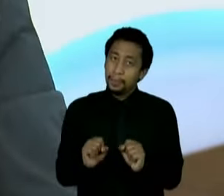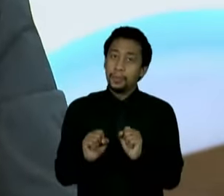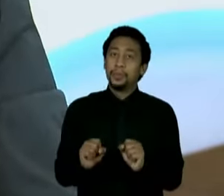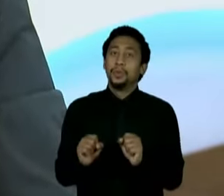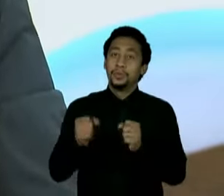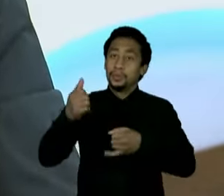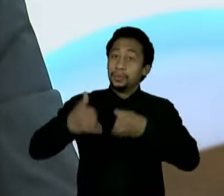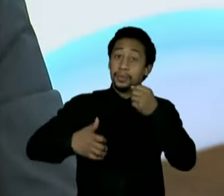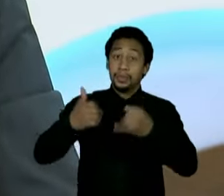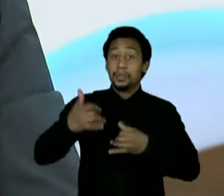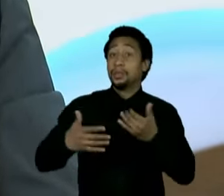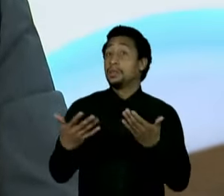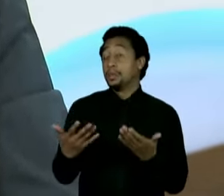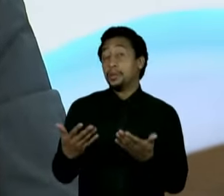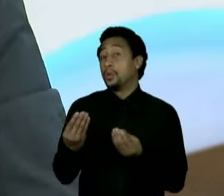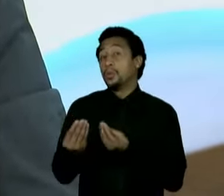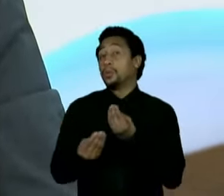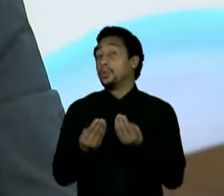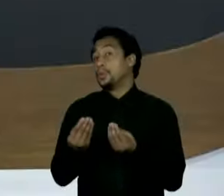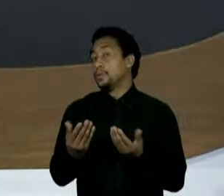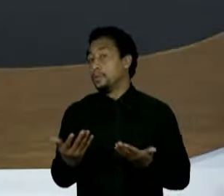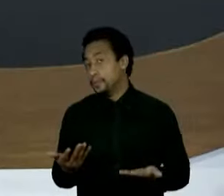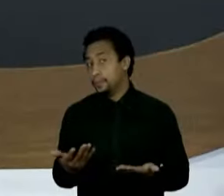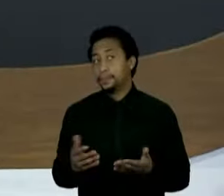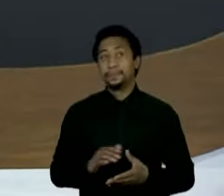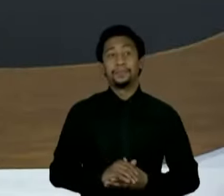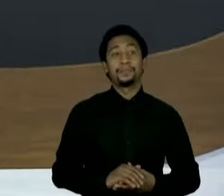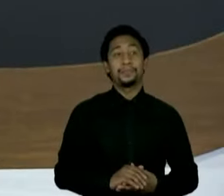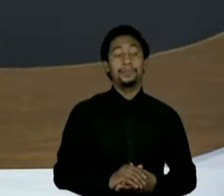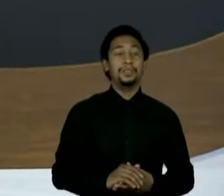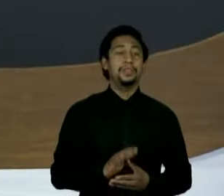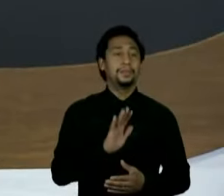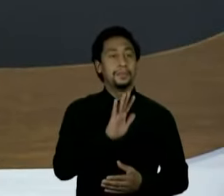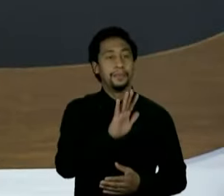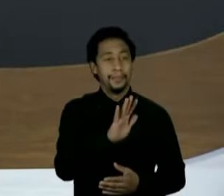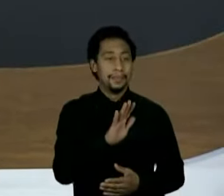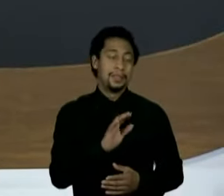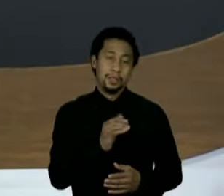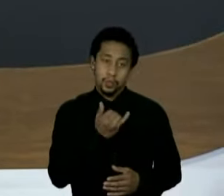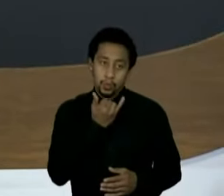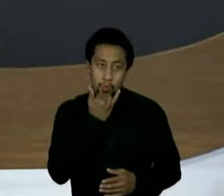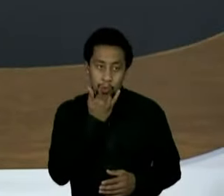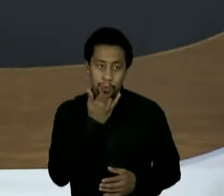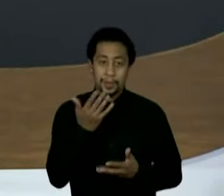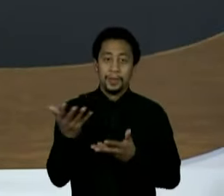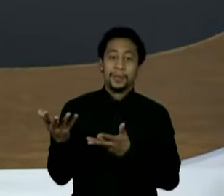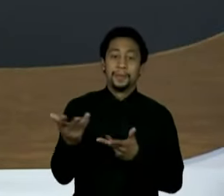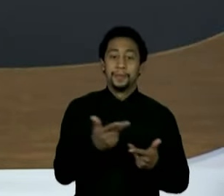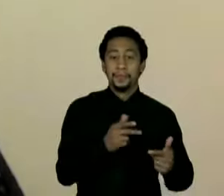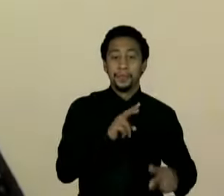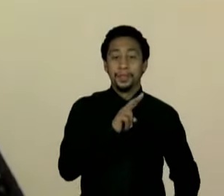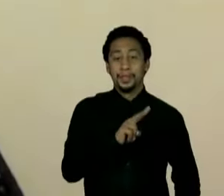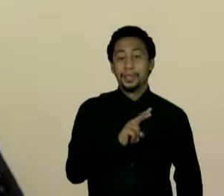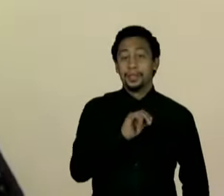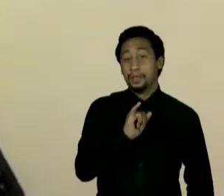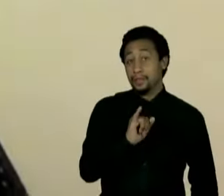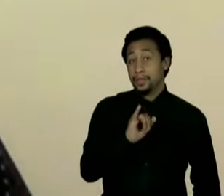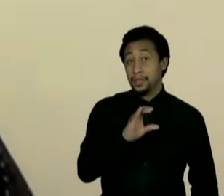eleitoral e como o voto se dá. A Vitória está chamando... Desculpa, César, deixa eu só chamar a Vitória. Pode colocar.